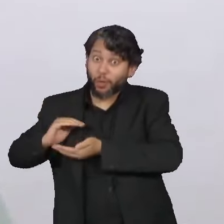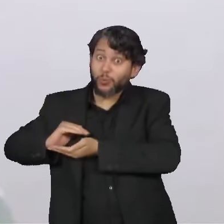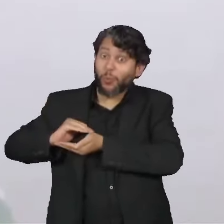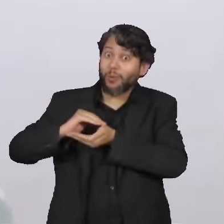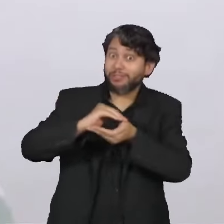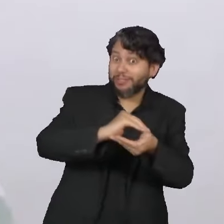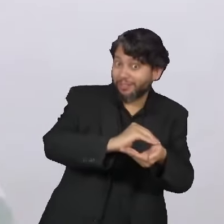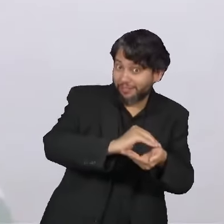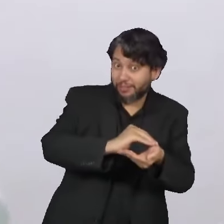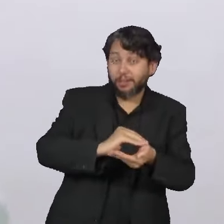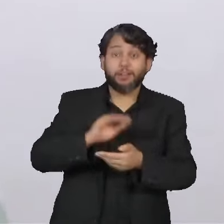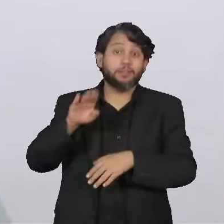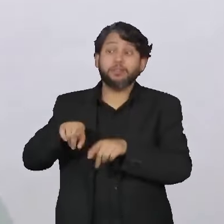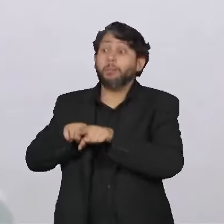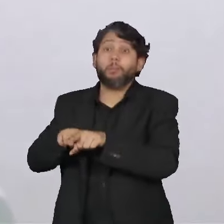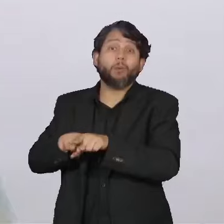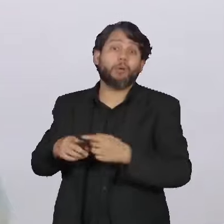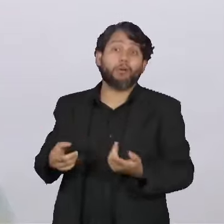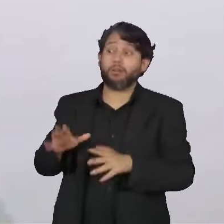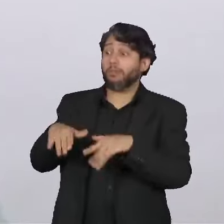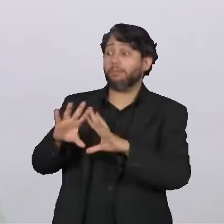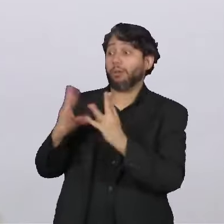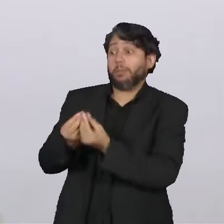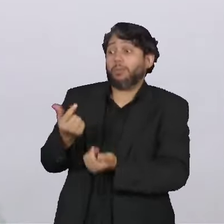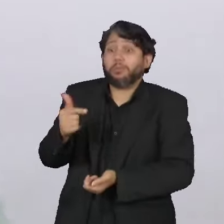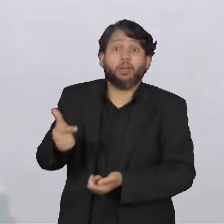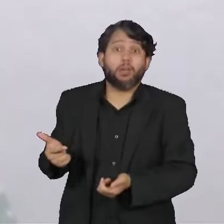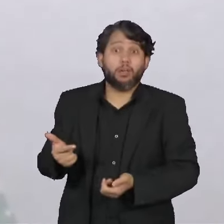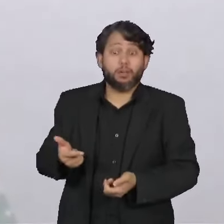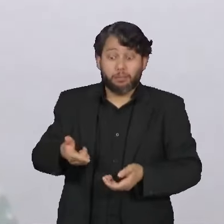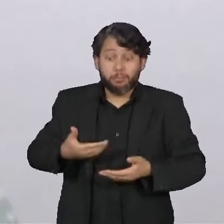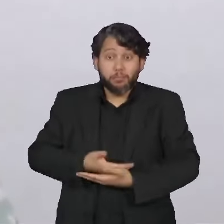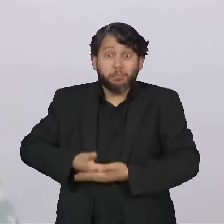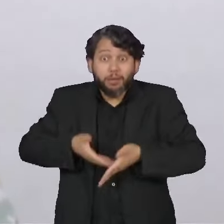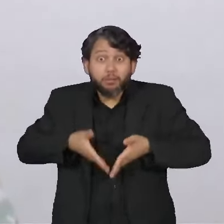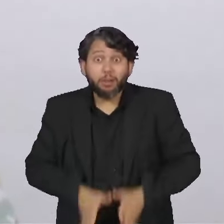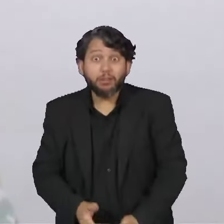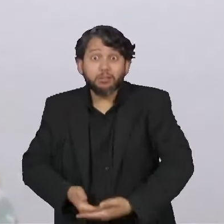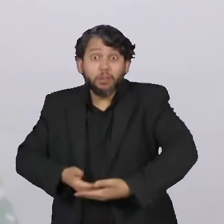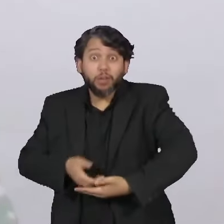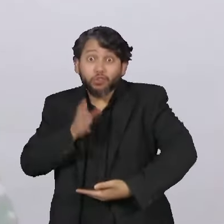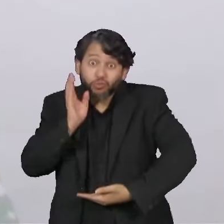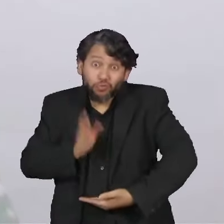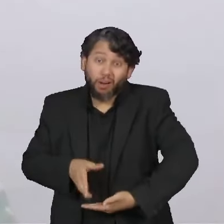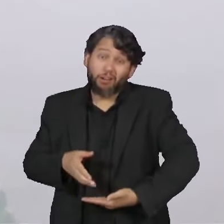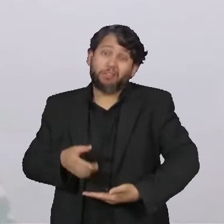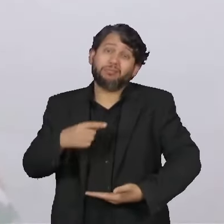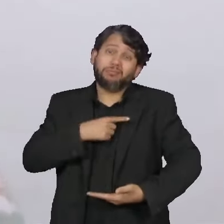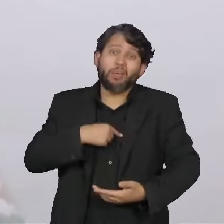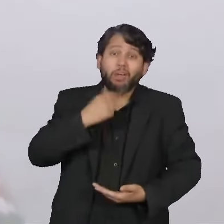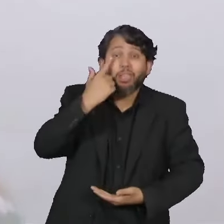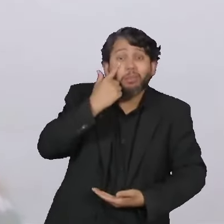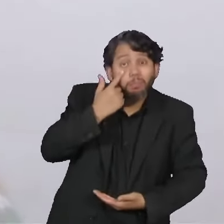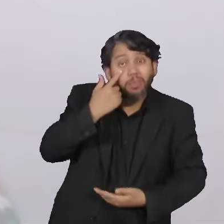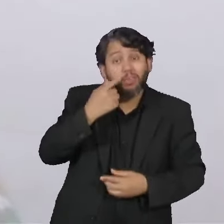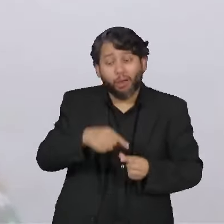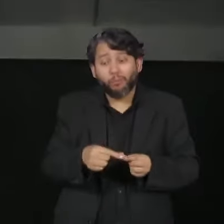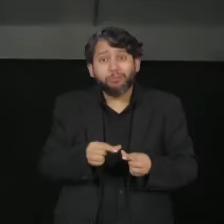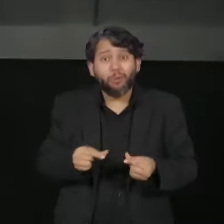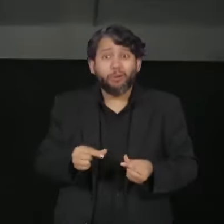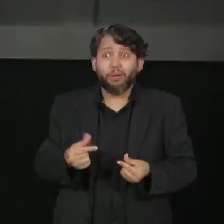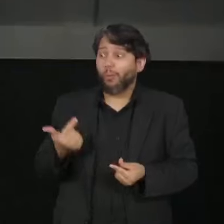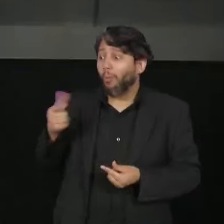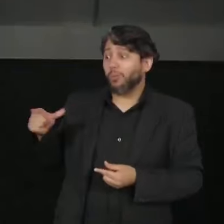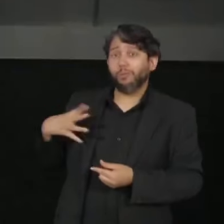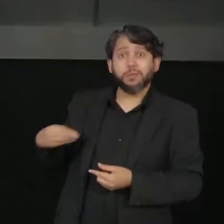Então, às vezes, nós não achamos na família, porque às vezes a primeira criança já nasce com anemia falciforme e aí a família não tem mais filhos.